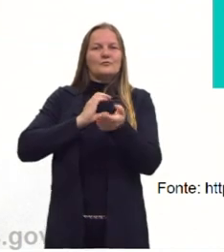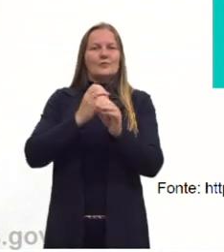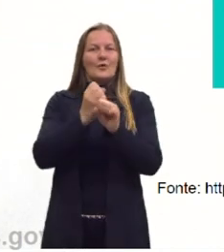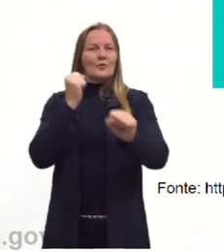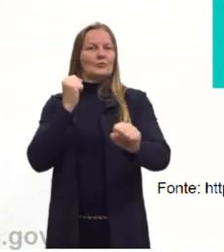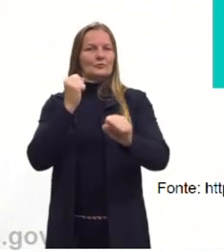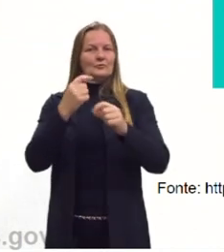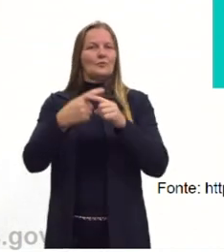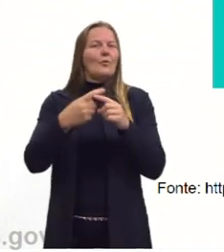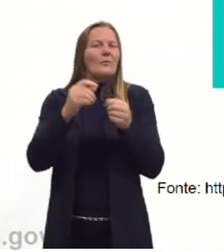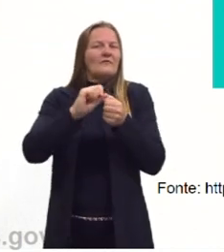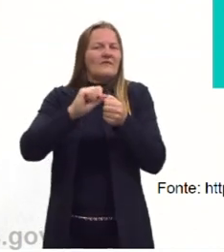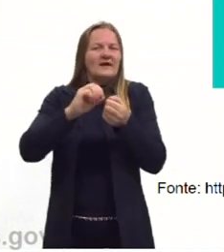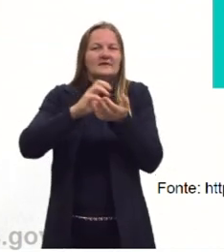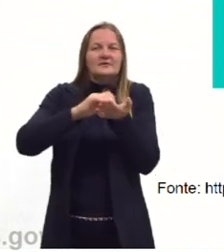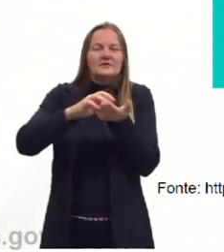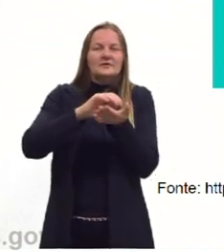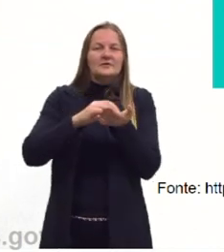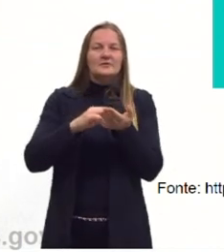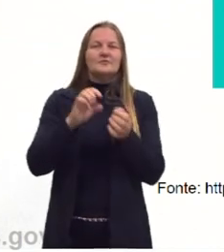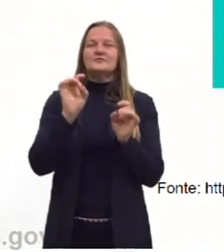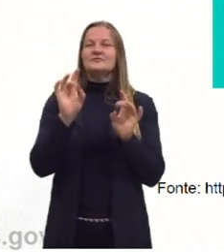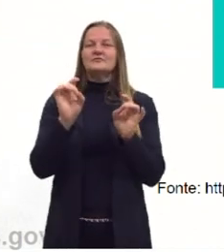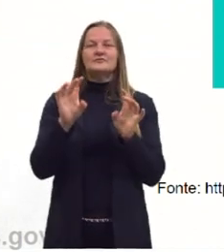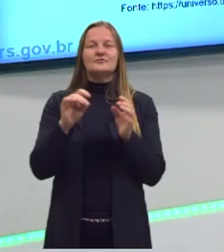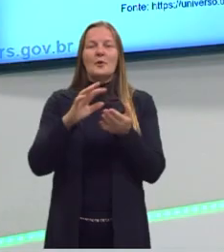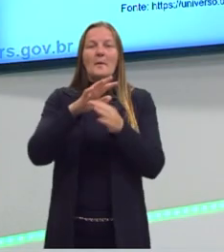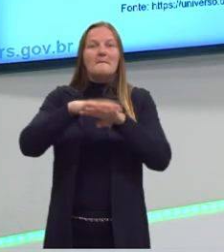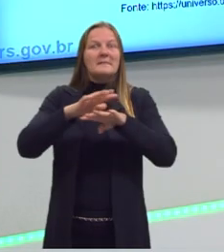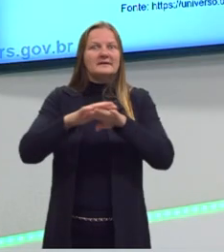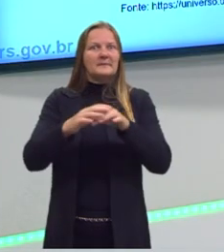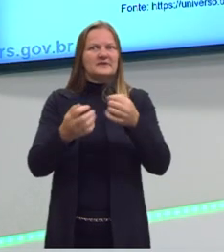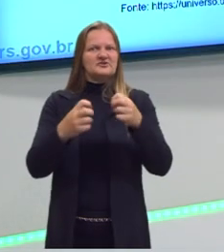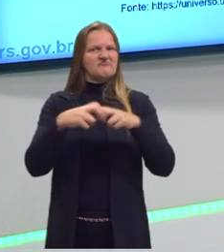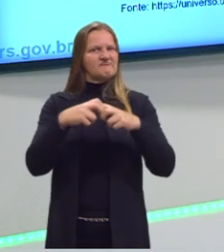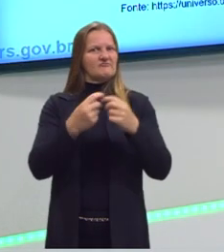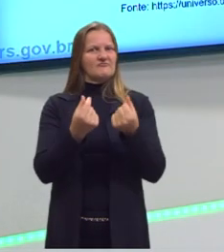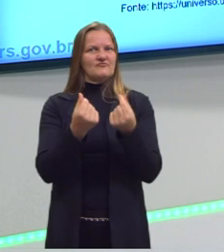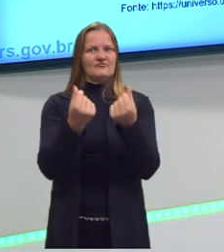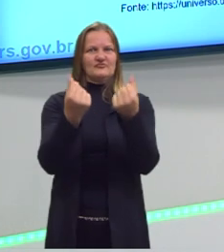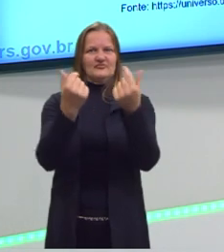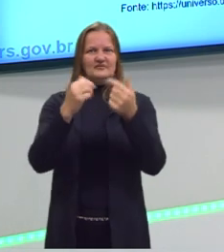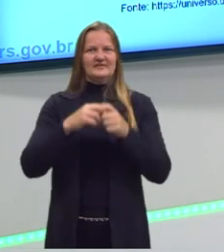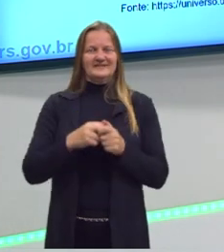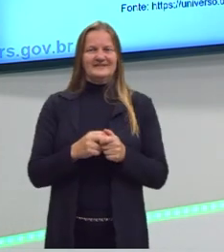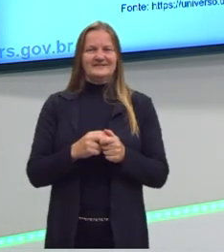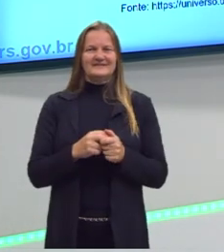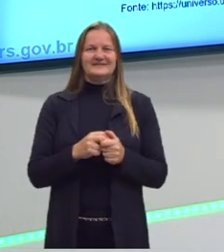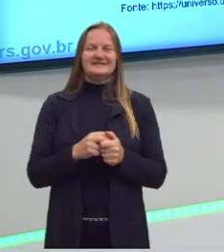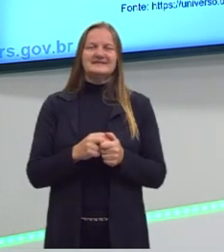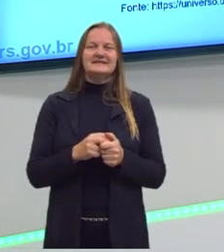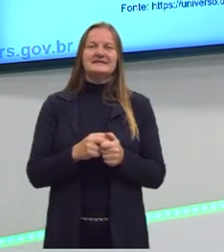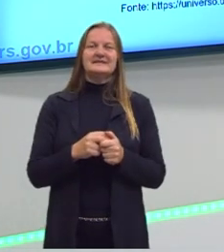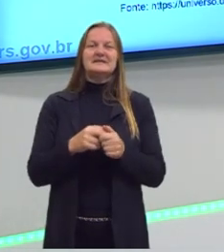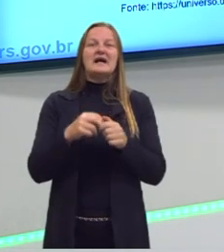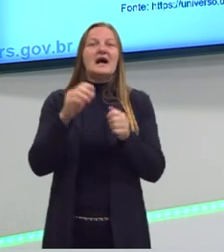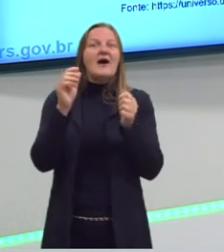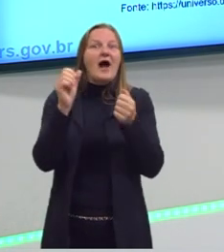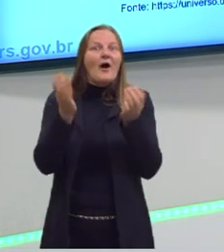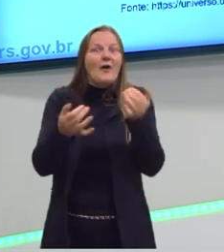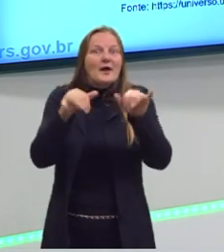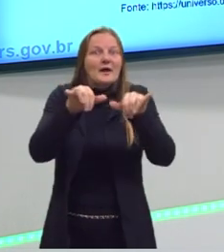Como que é feito esse cálculo? E eu não estou falando aqui de matemática financeira, eu estou falando de química, gente, de estequiometria.